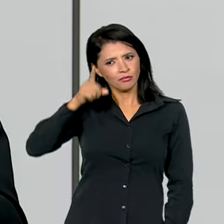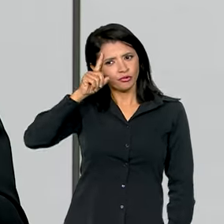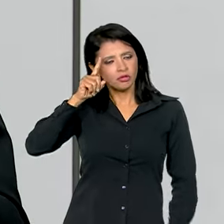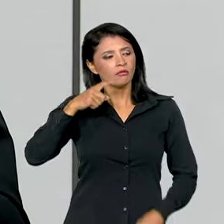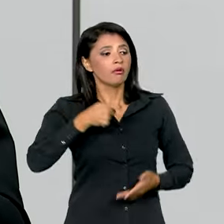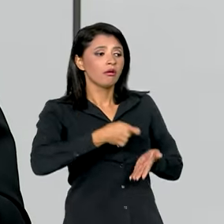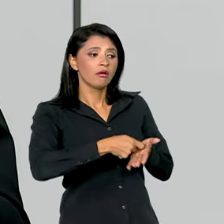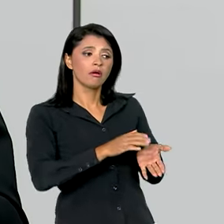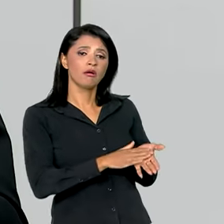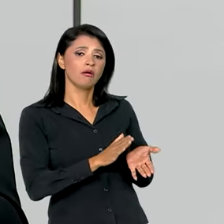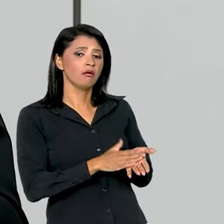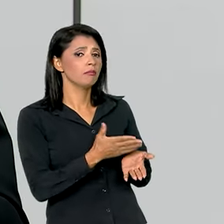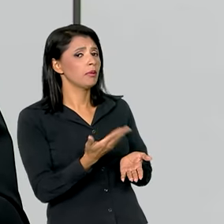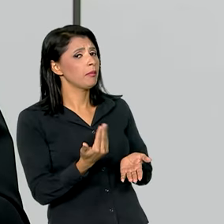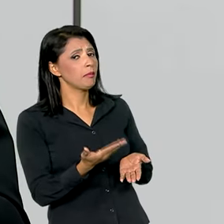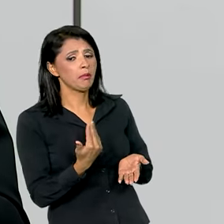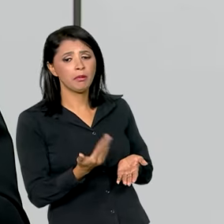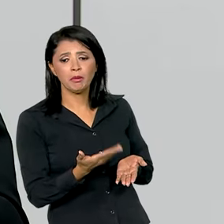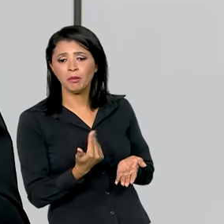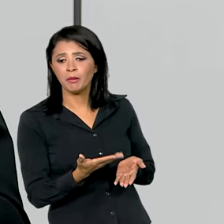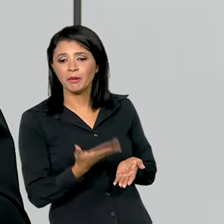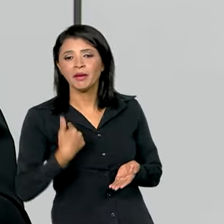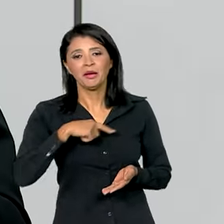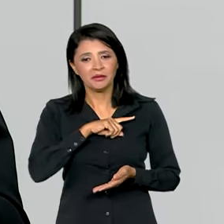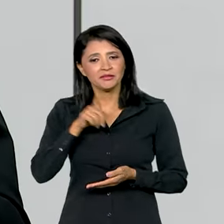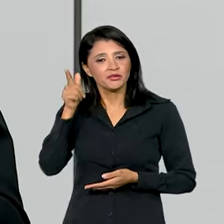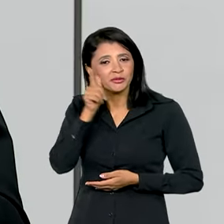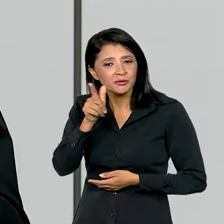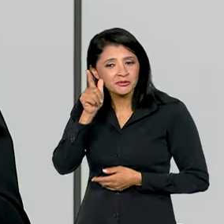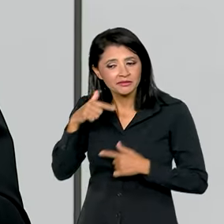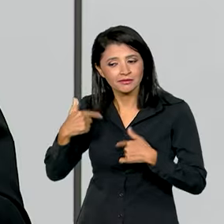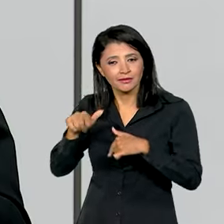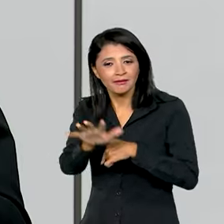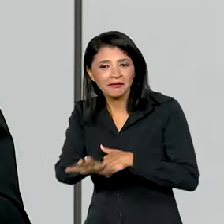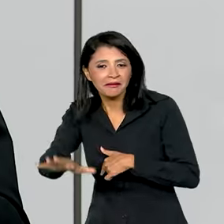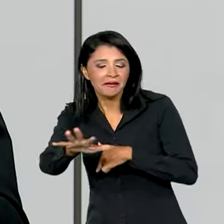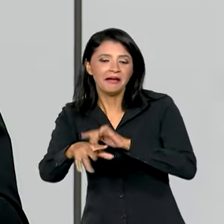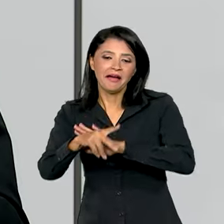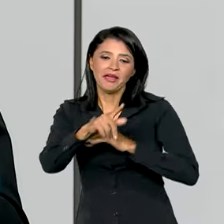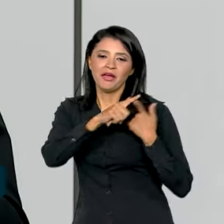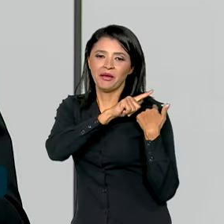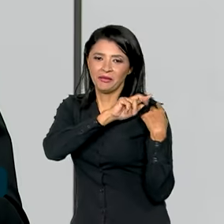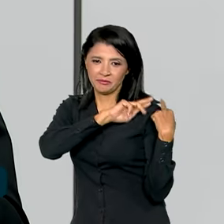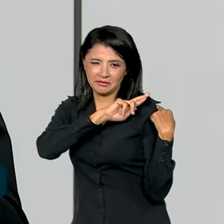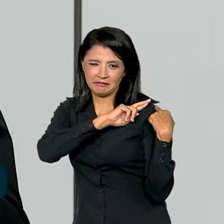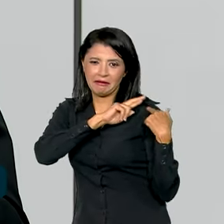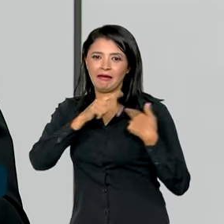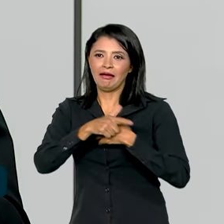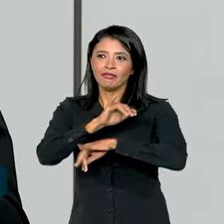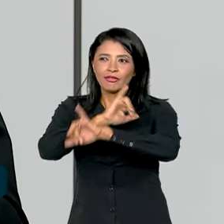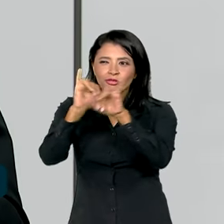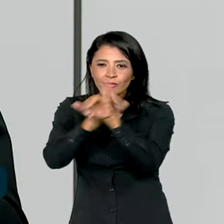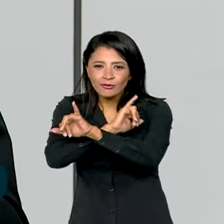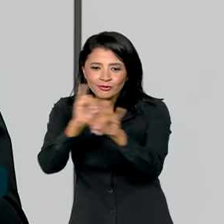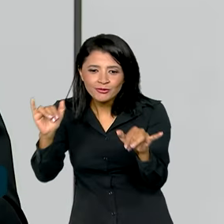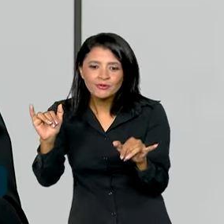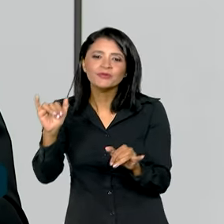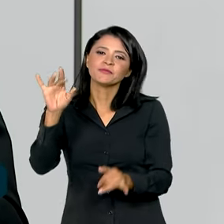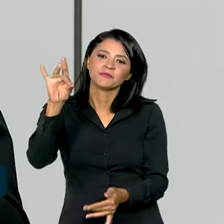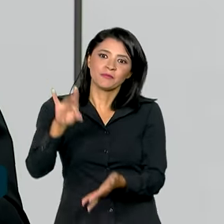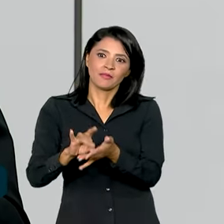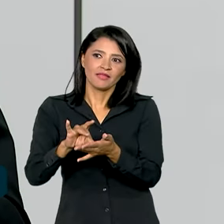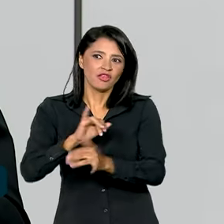nos cobra, para que a gente dê conta das várias tarefas, anúncios, enfim, os anúncios viram realidade.